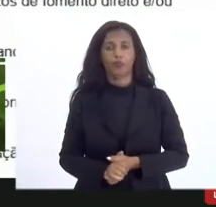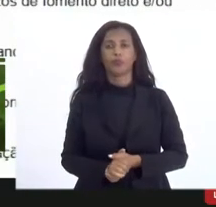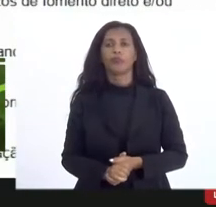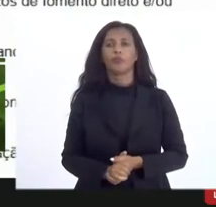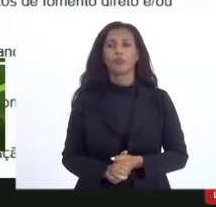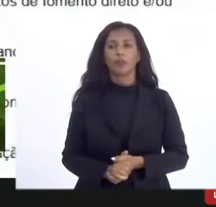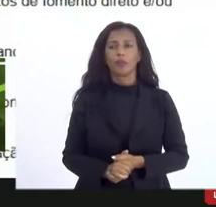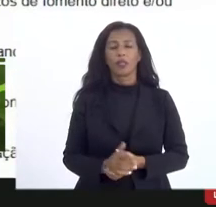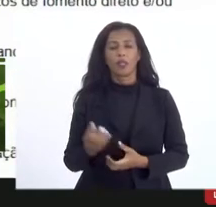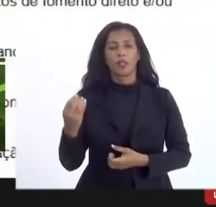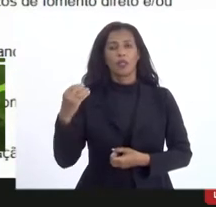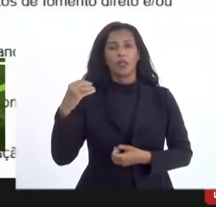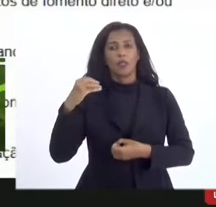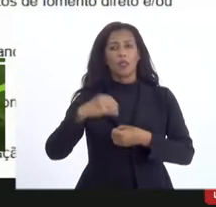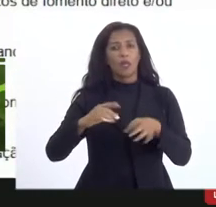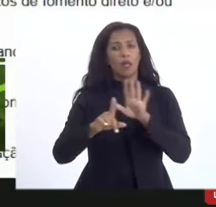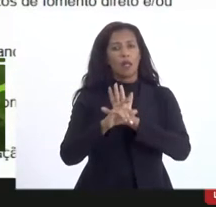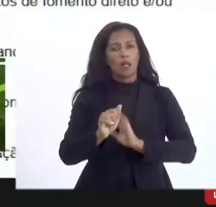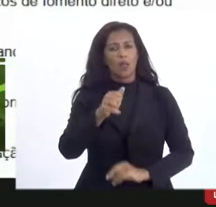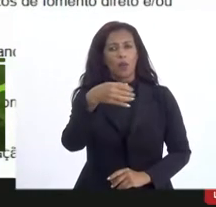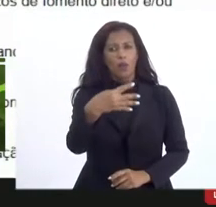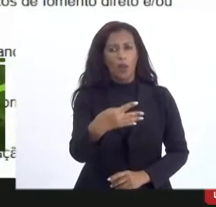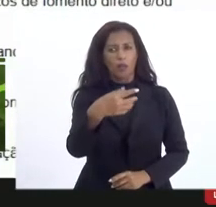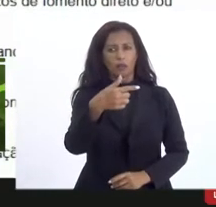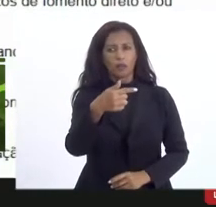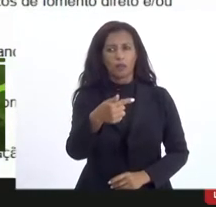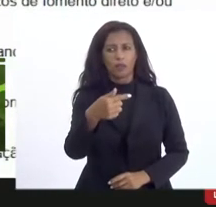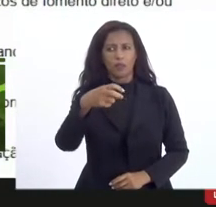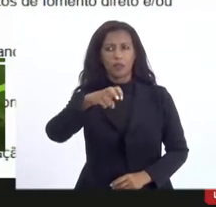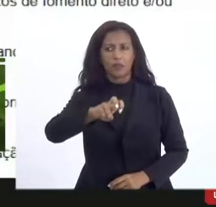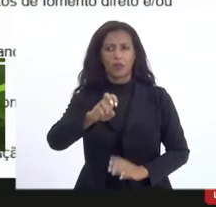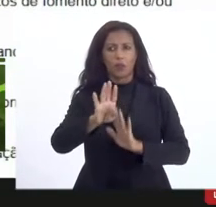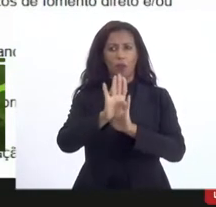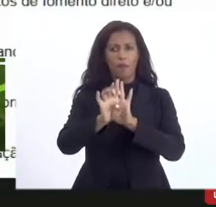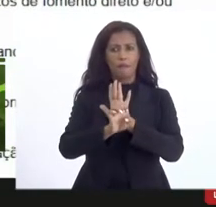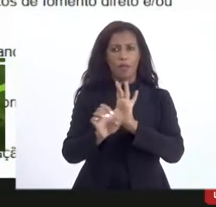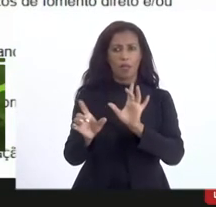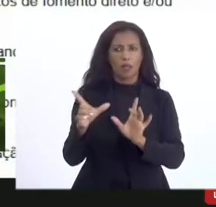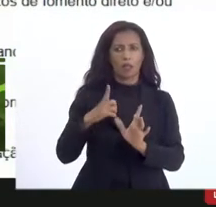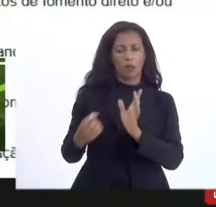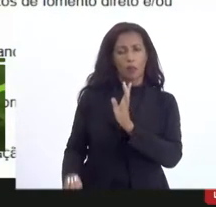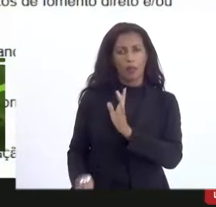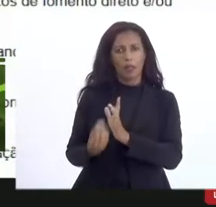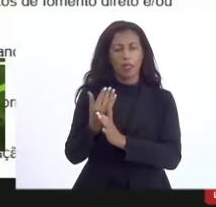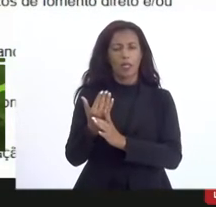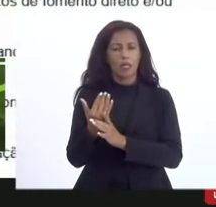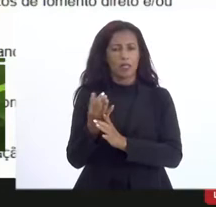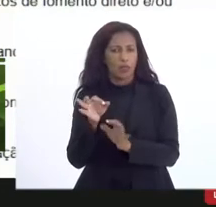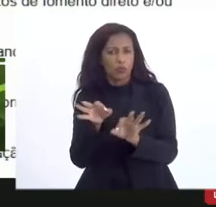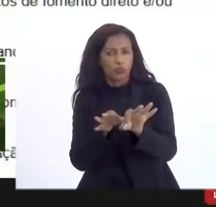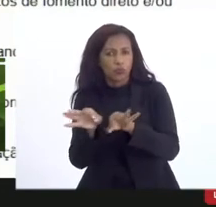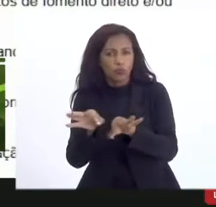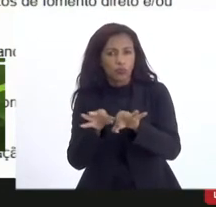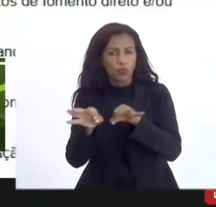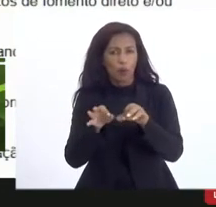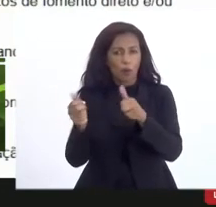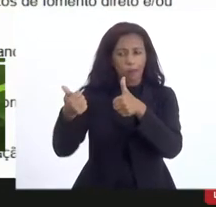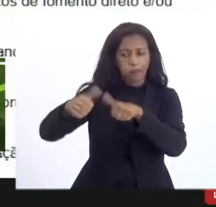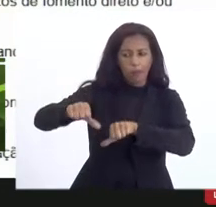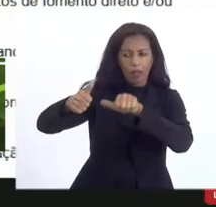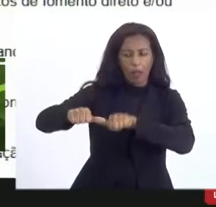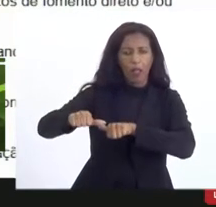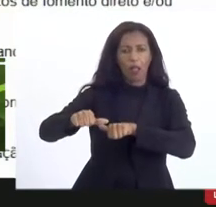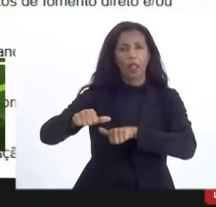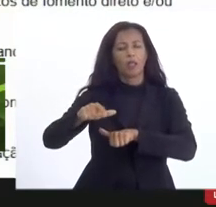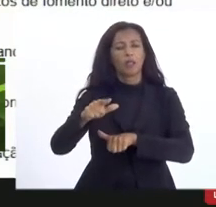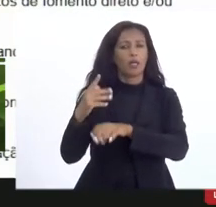projeto de lei 4785 2021 ementa dispõe sobre a criação de procedimentos para análise do processo